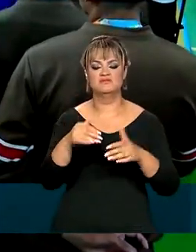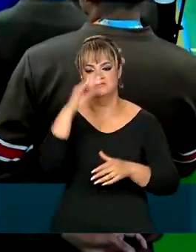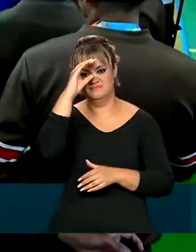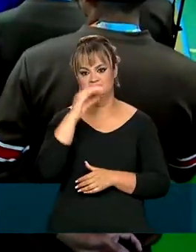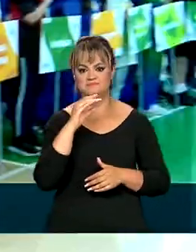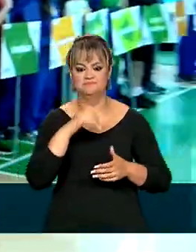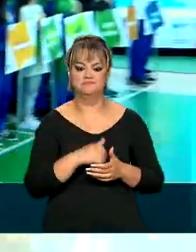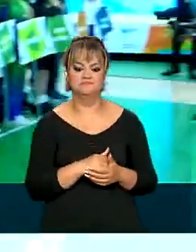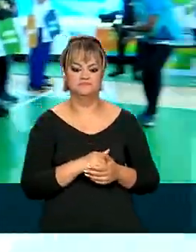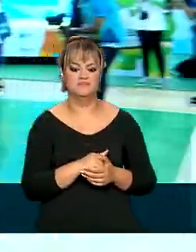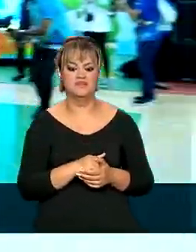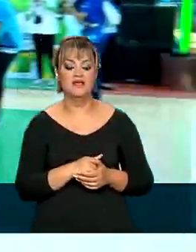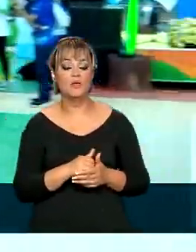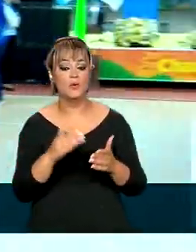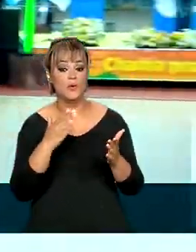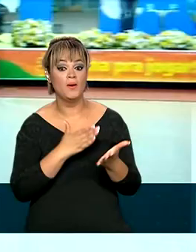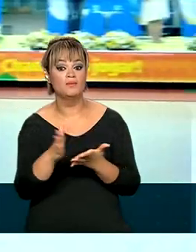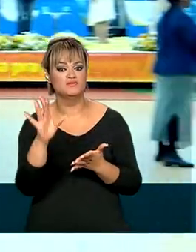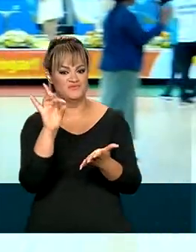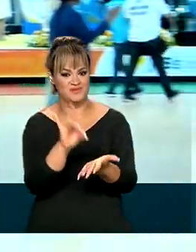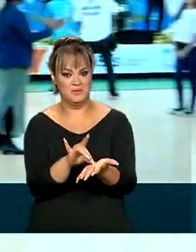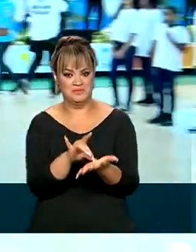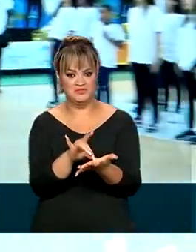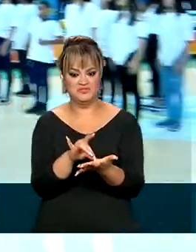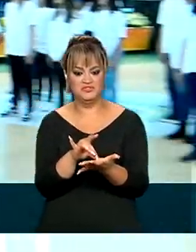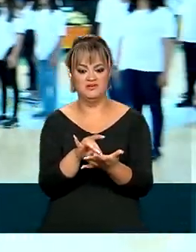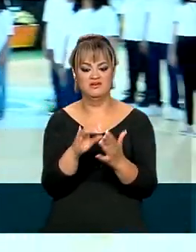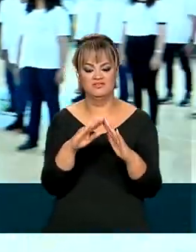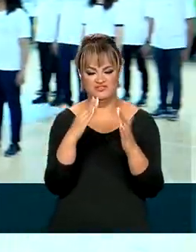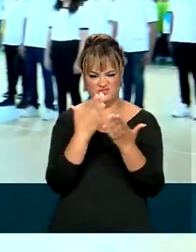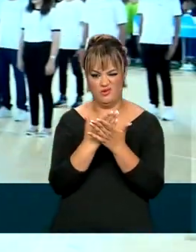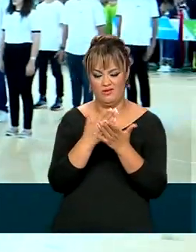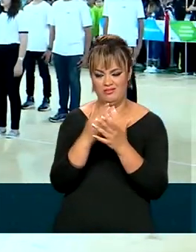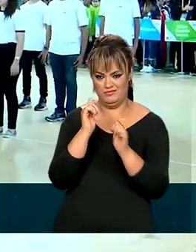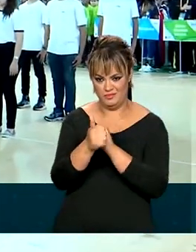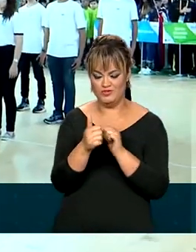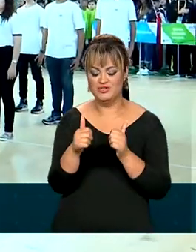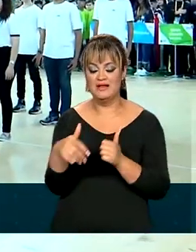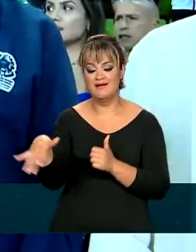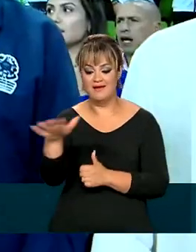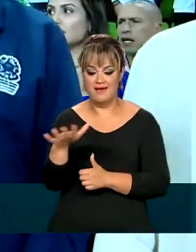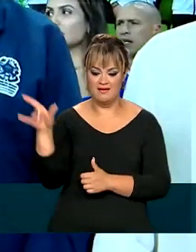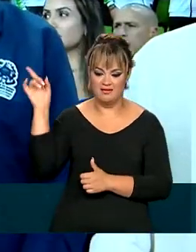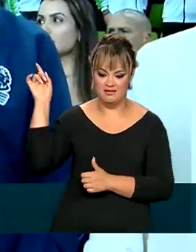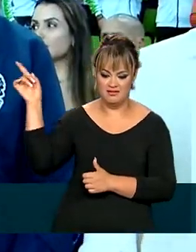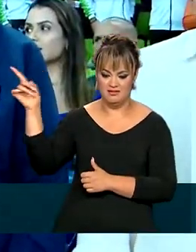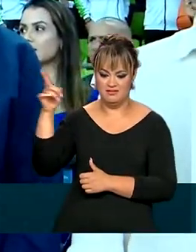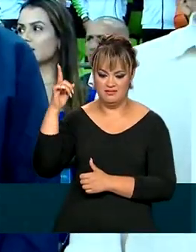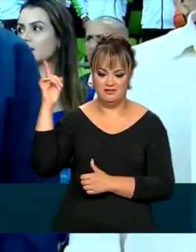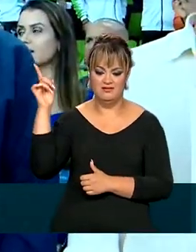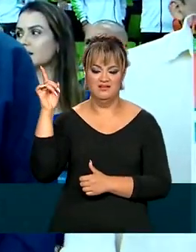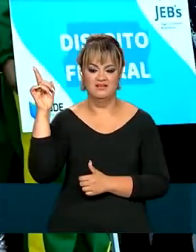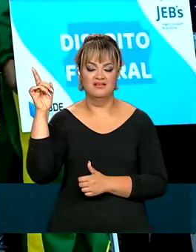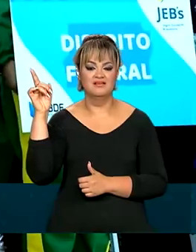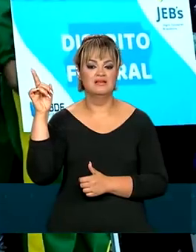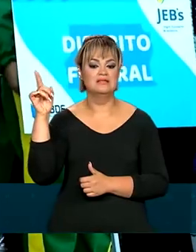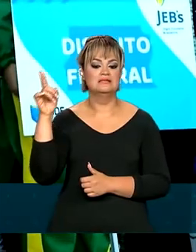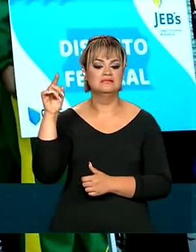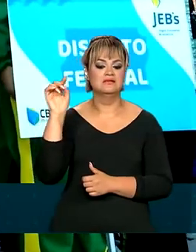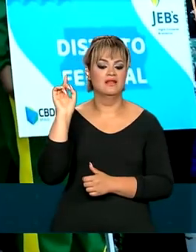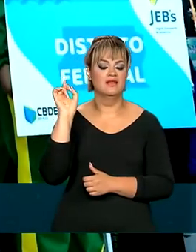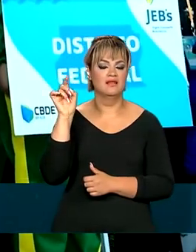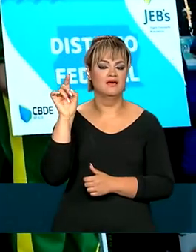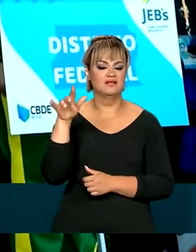Cidadania. Na abertura oficial dos Jogos Escolares Brasileiros, na Arena Juventude, no Complexo Esportivo de